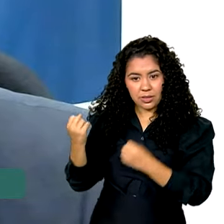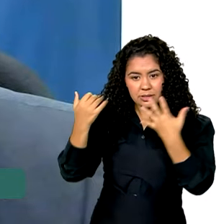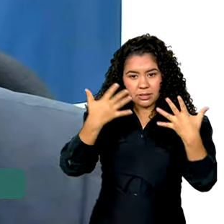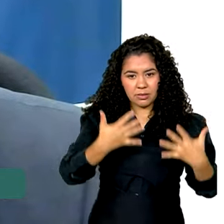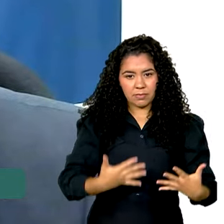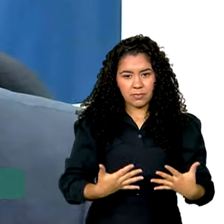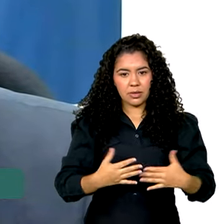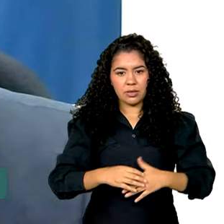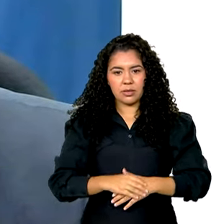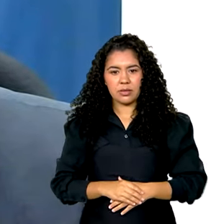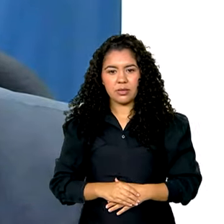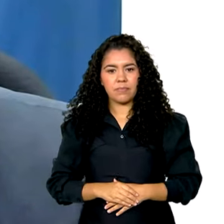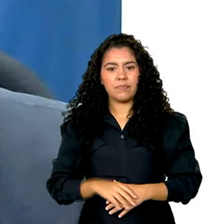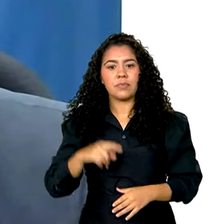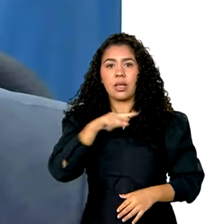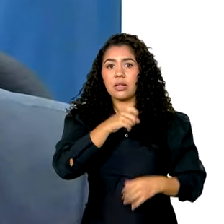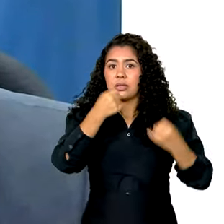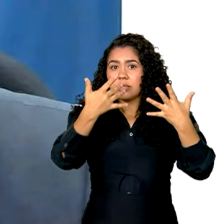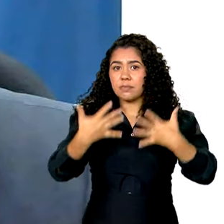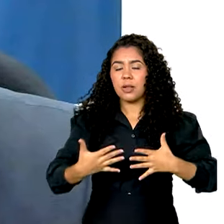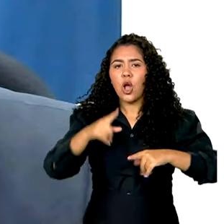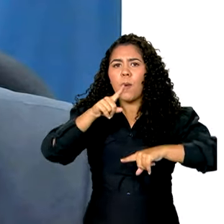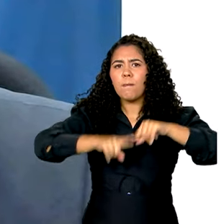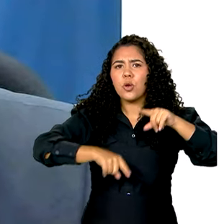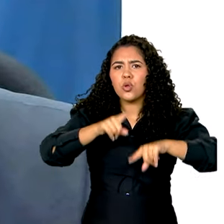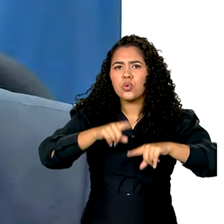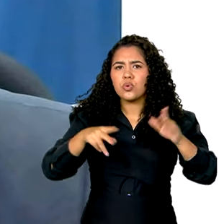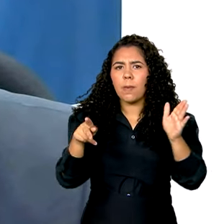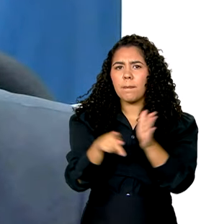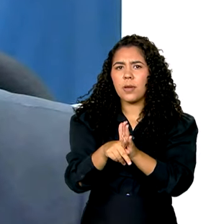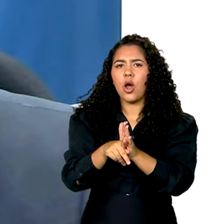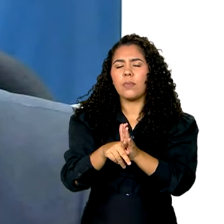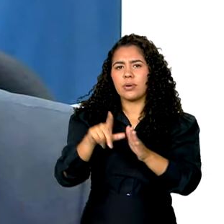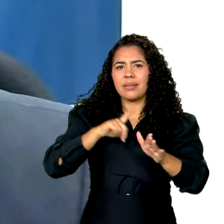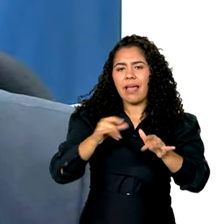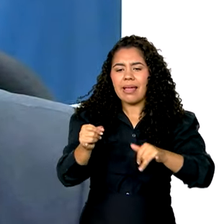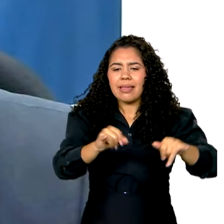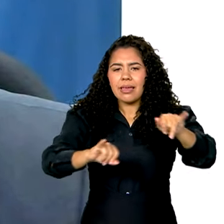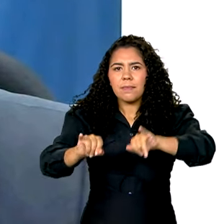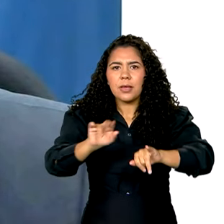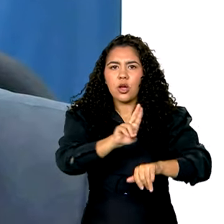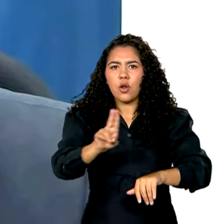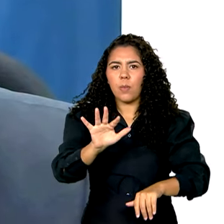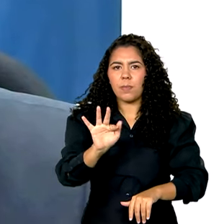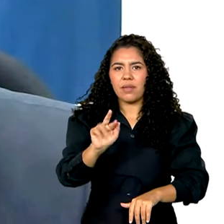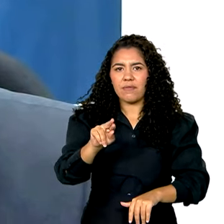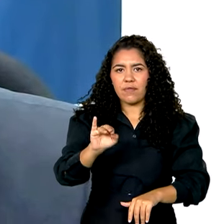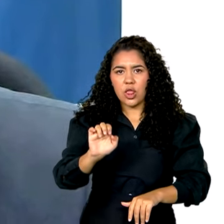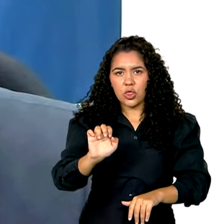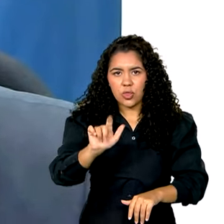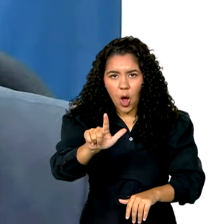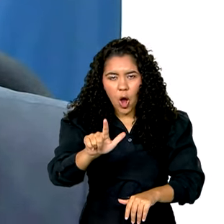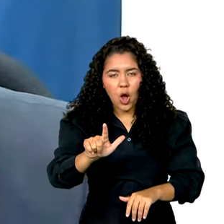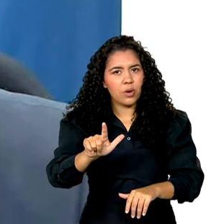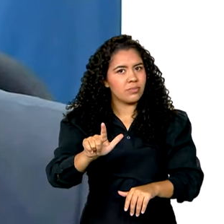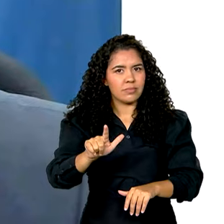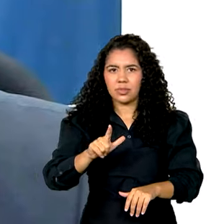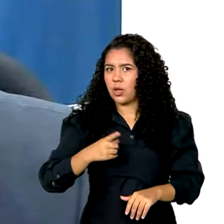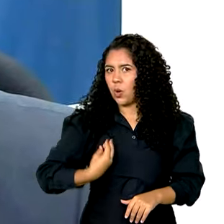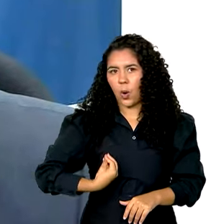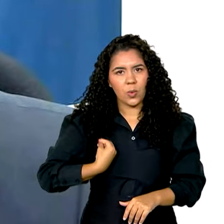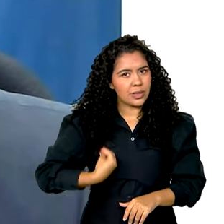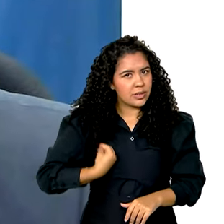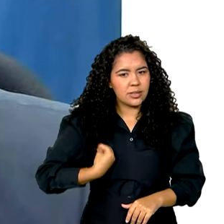existe produto fenol destinado a procedimento médico ou a pilha, ou a procedimento de